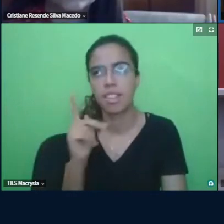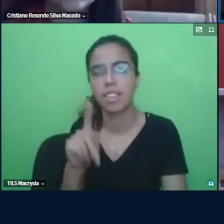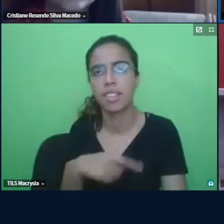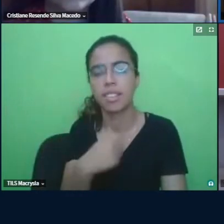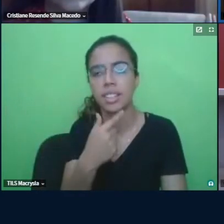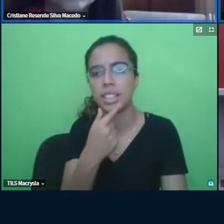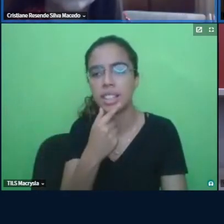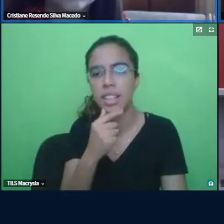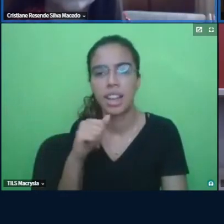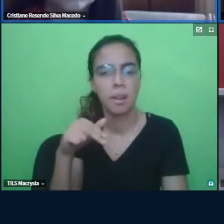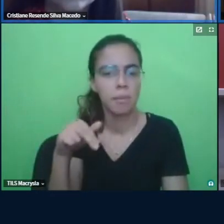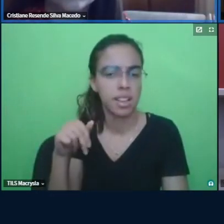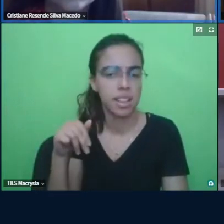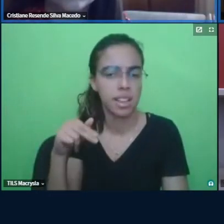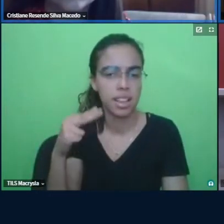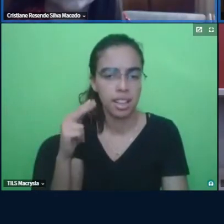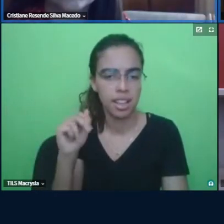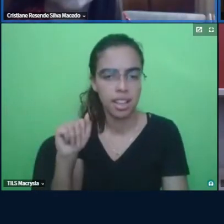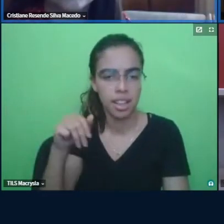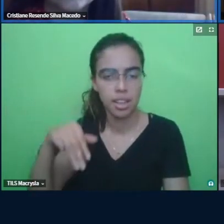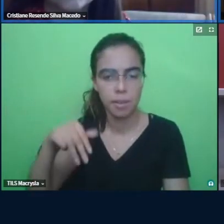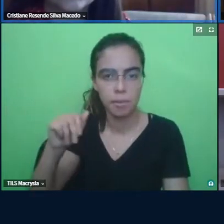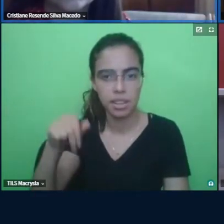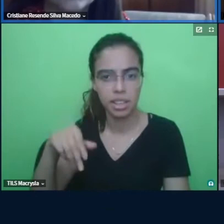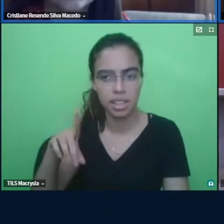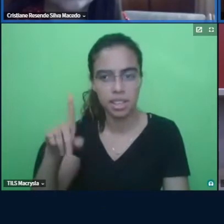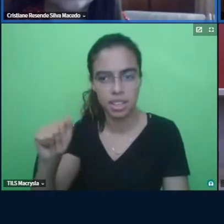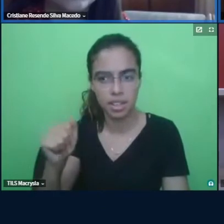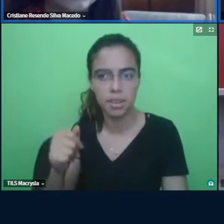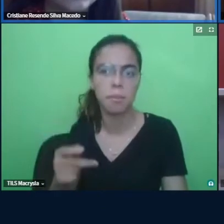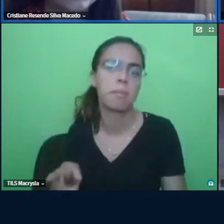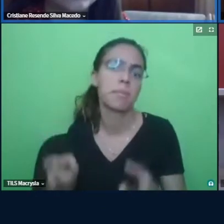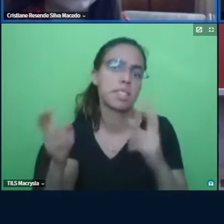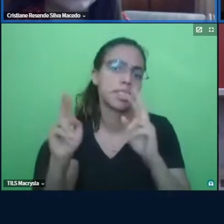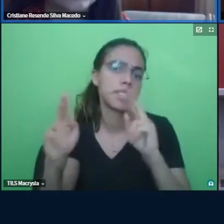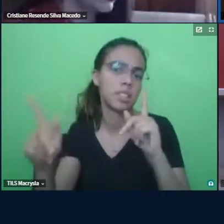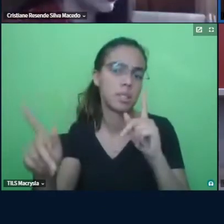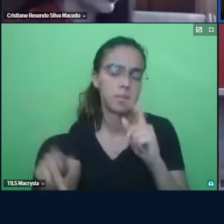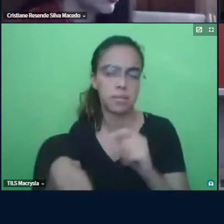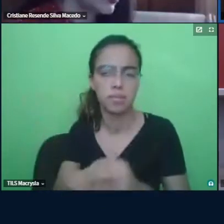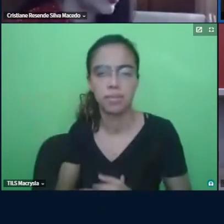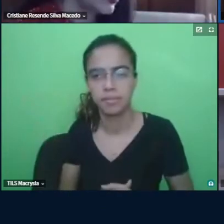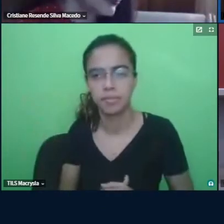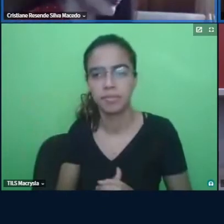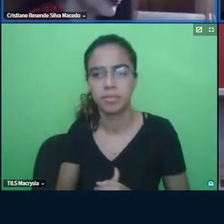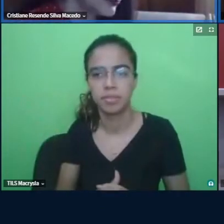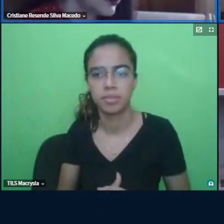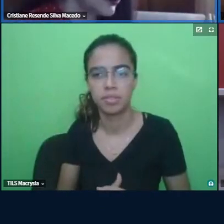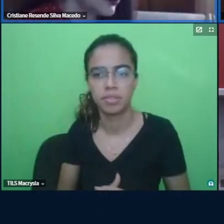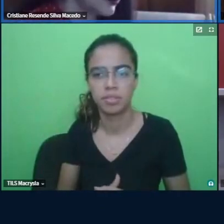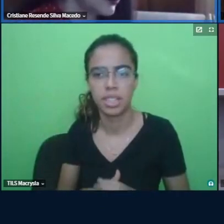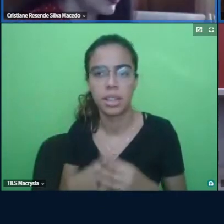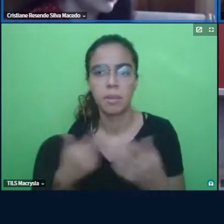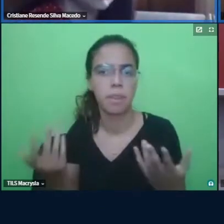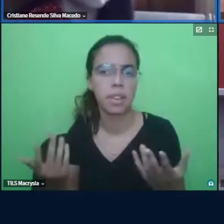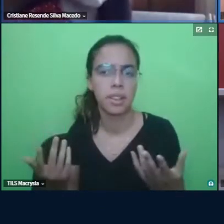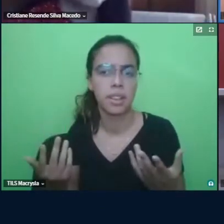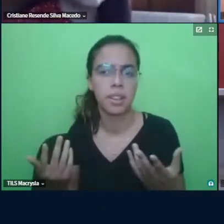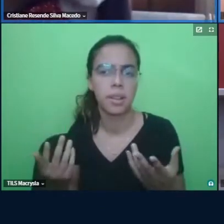Amanda se percebe diferente você comenta isso no teu texto só que perceber